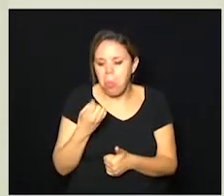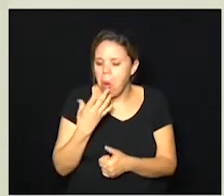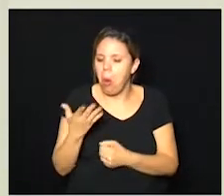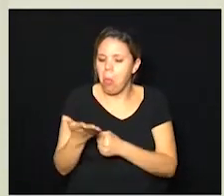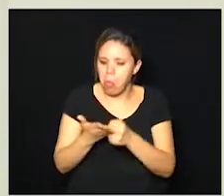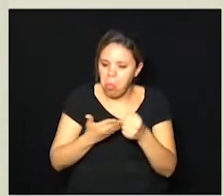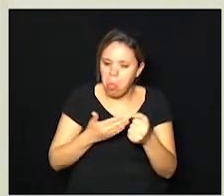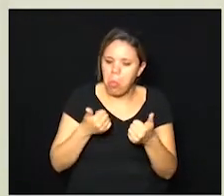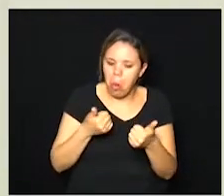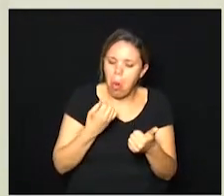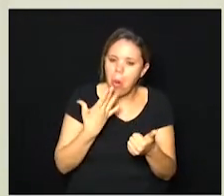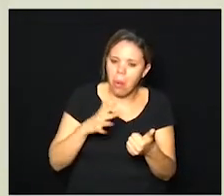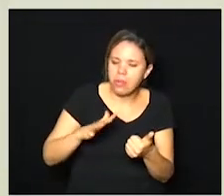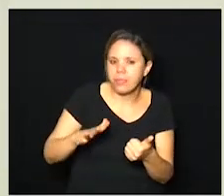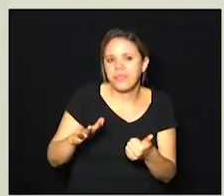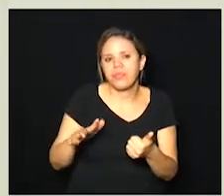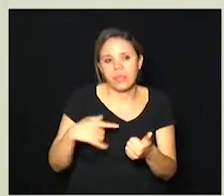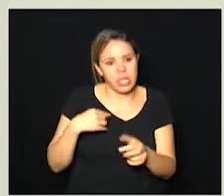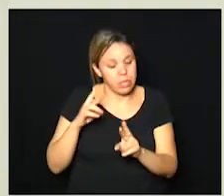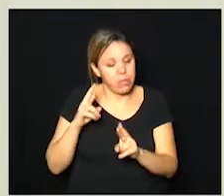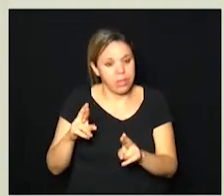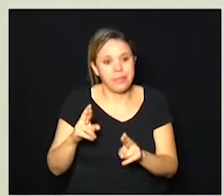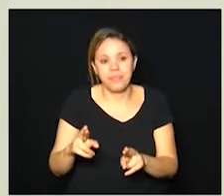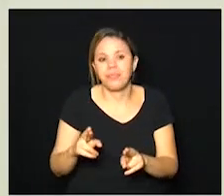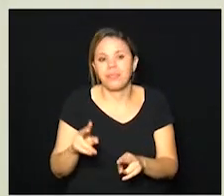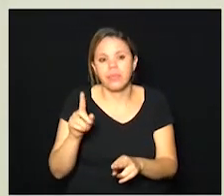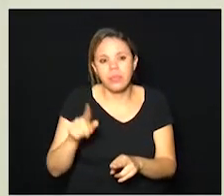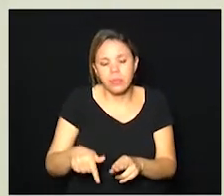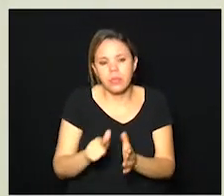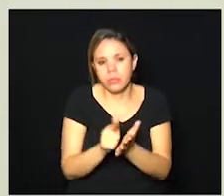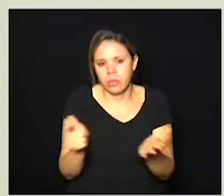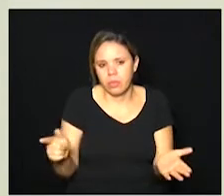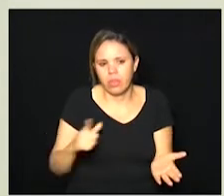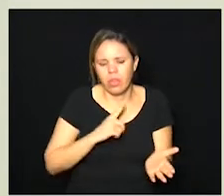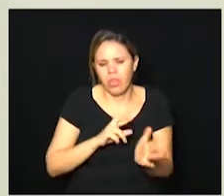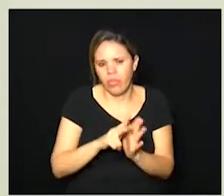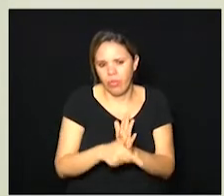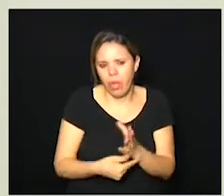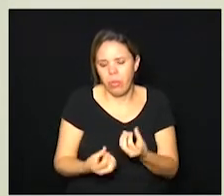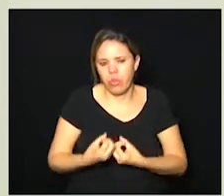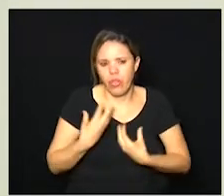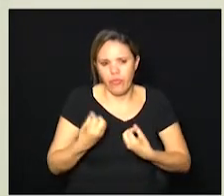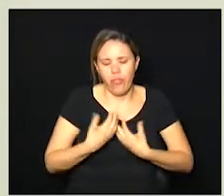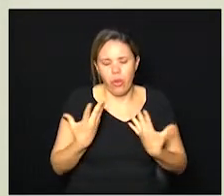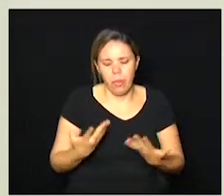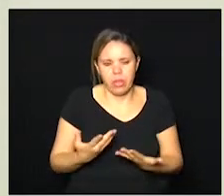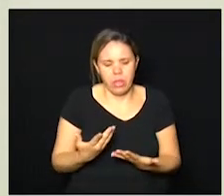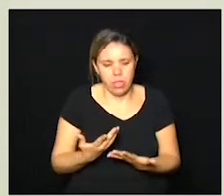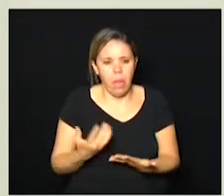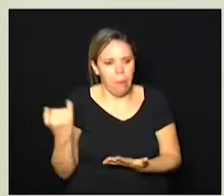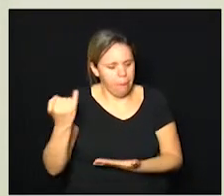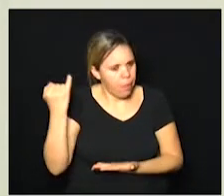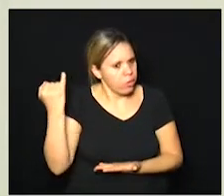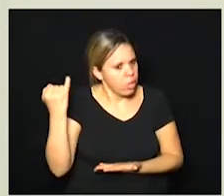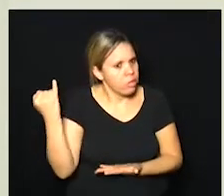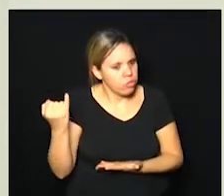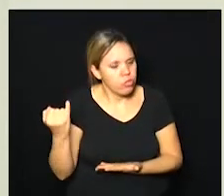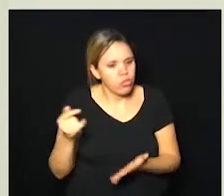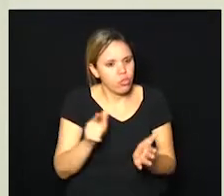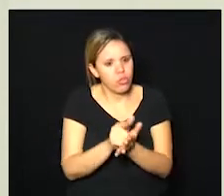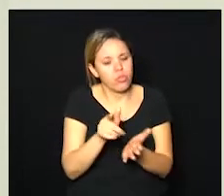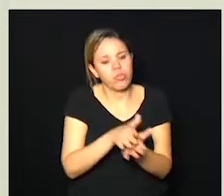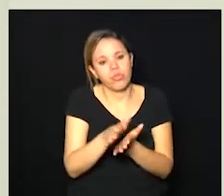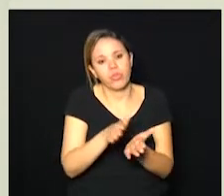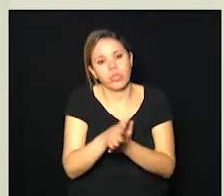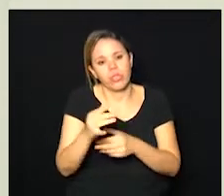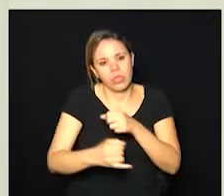mais ou menos que a gente esperava mas esse boletim tem muitas informações que são muito importantes o boletim que está publicado no